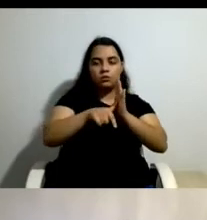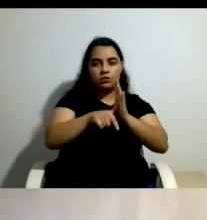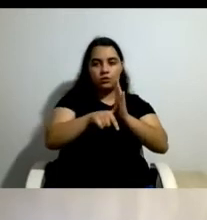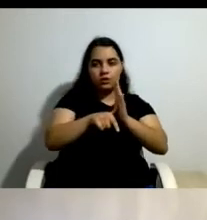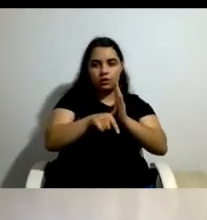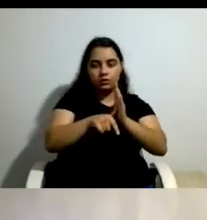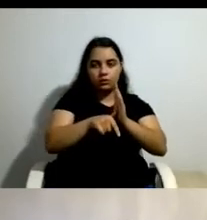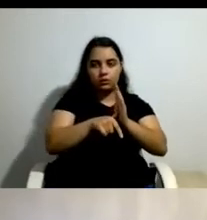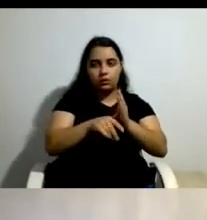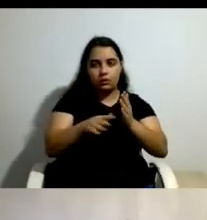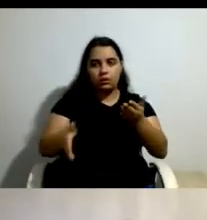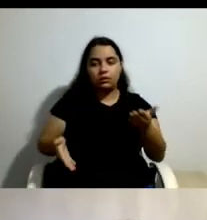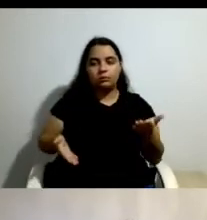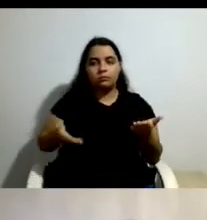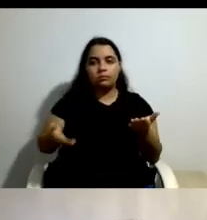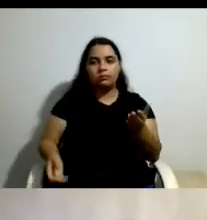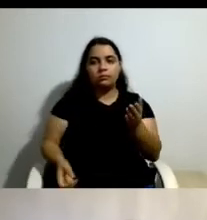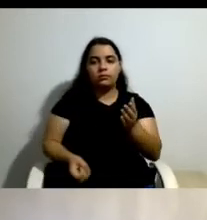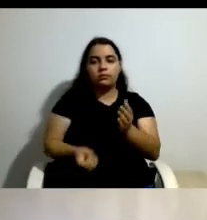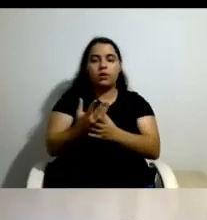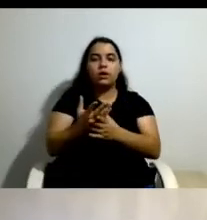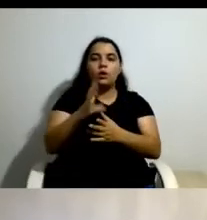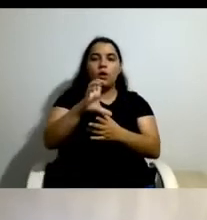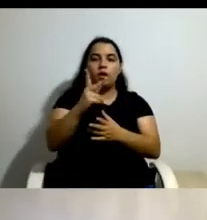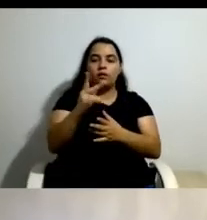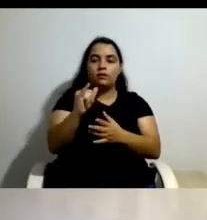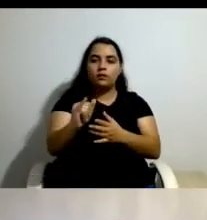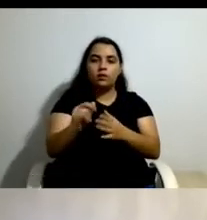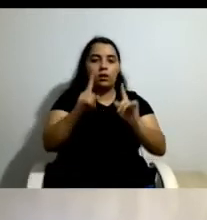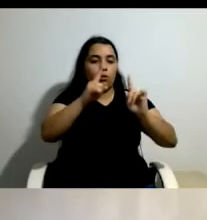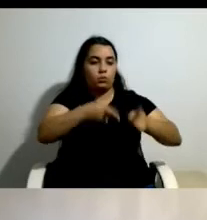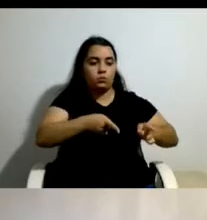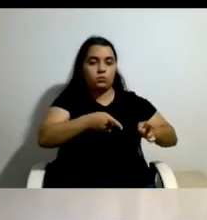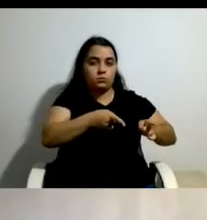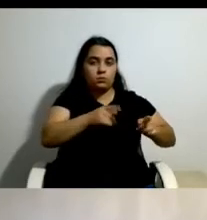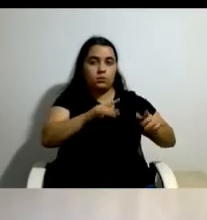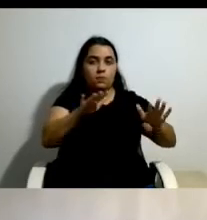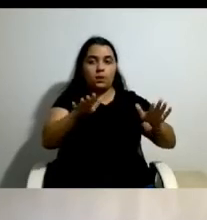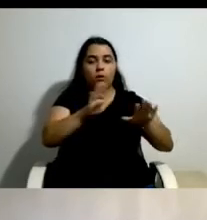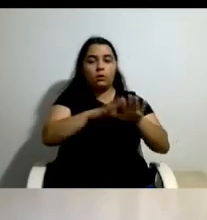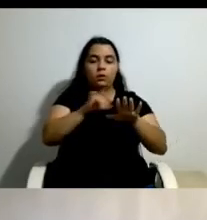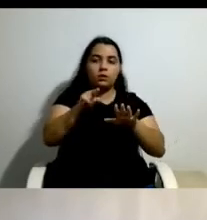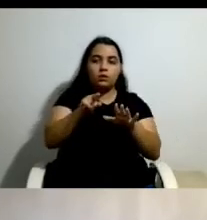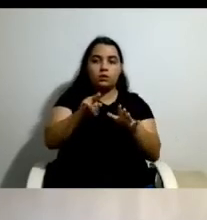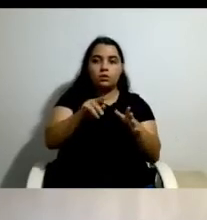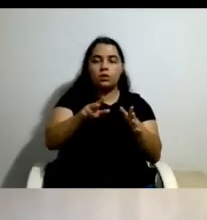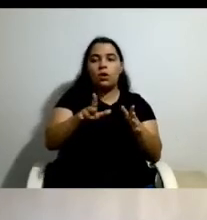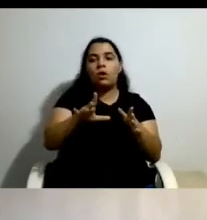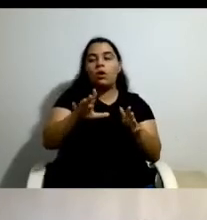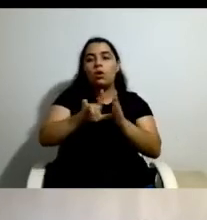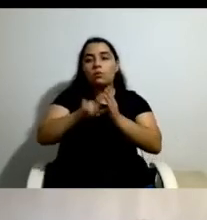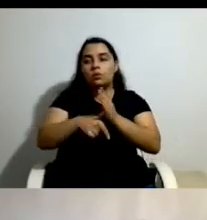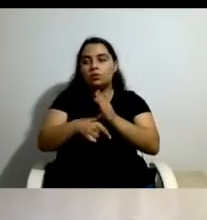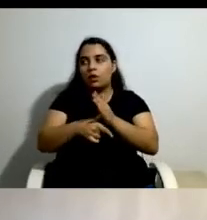entretanto, lançado e os SCAVIS estavam a iniciar as suas atividades. O projeto acabou por ser depois prolongado ainda por mais um ano, até